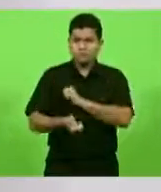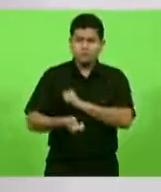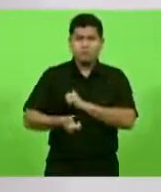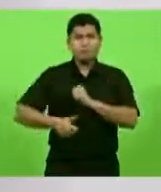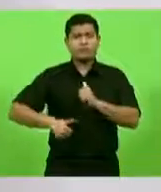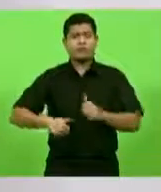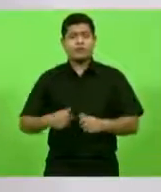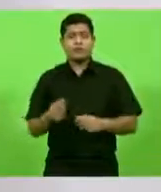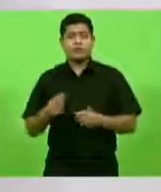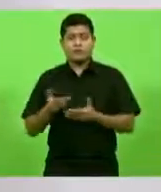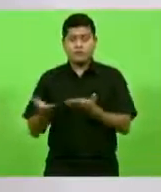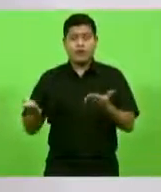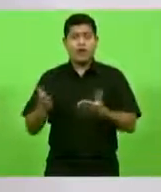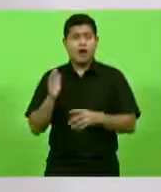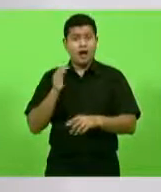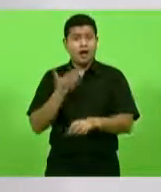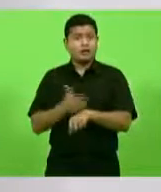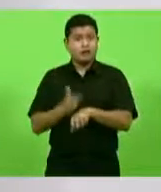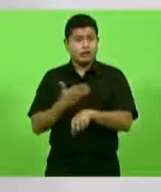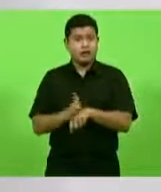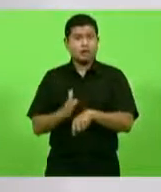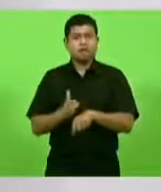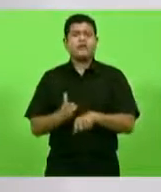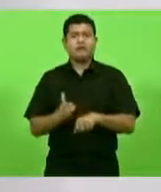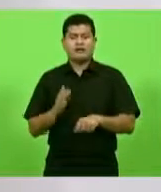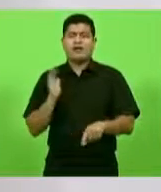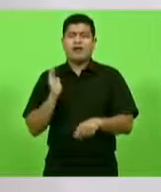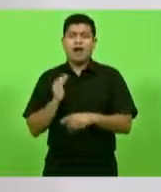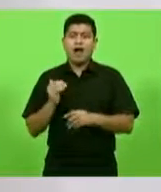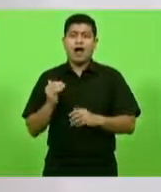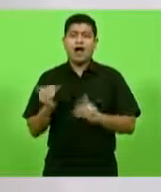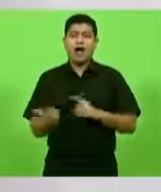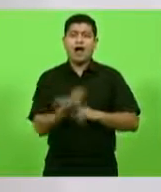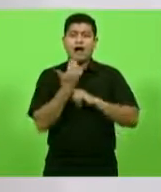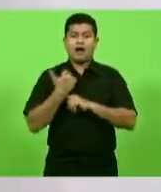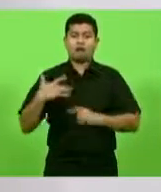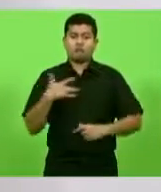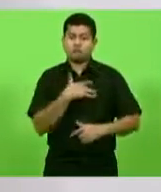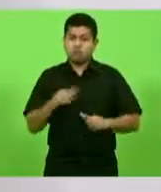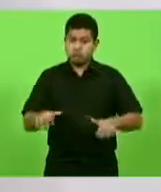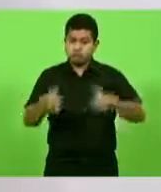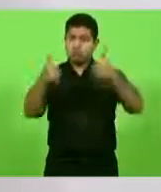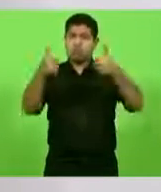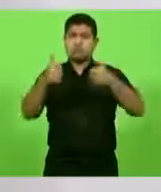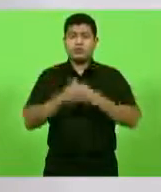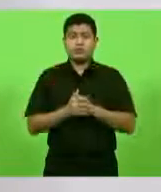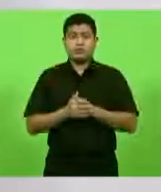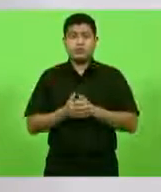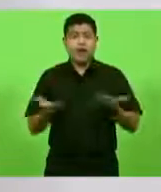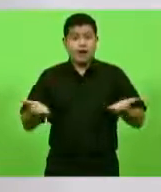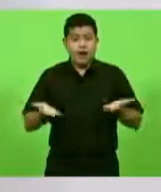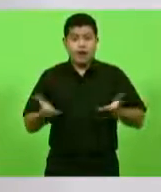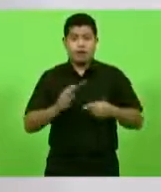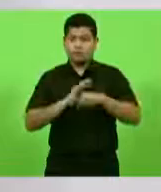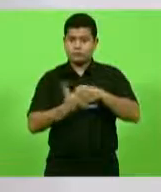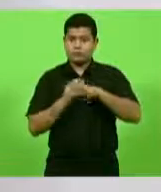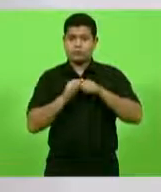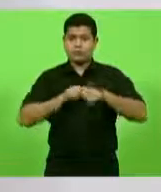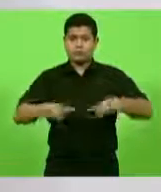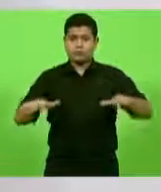e diante dessa grande pandemia, quando se fala em tratamento precoce,